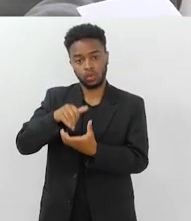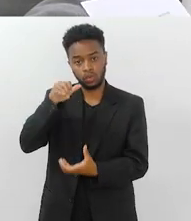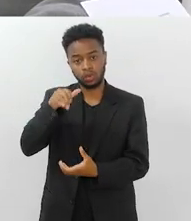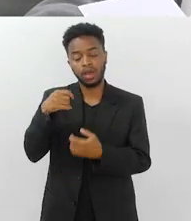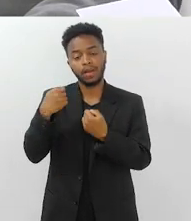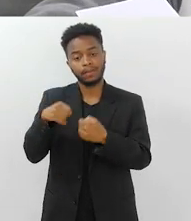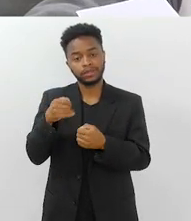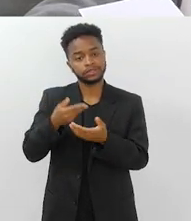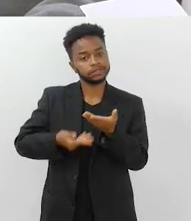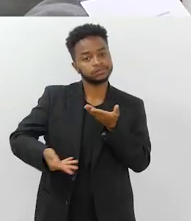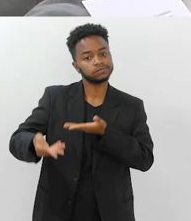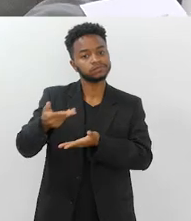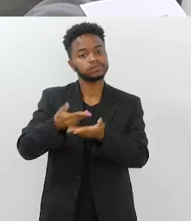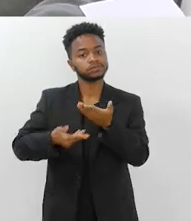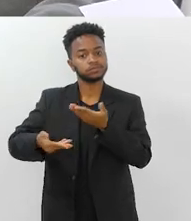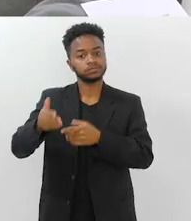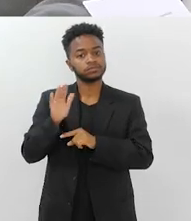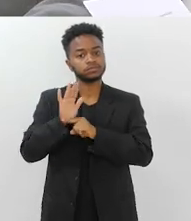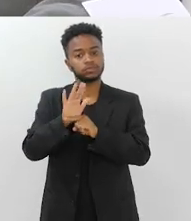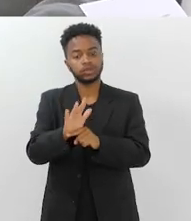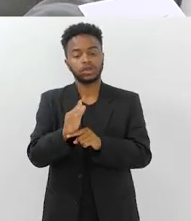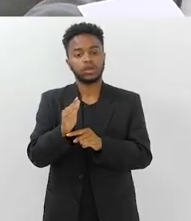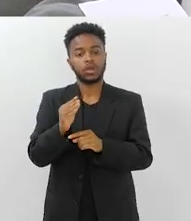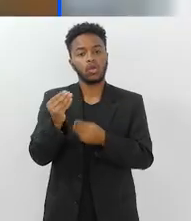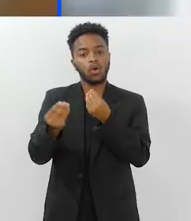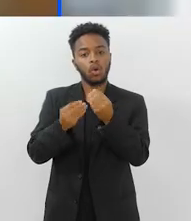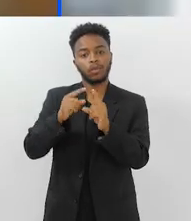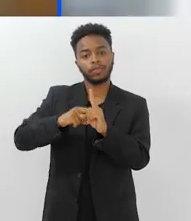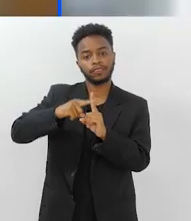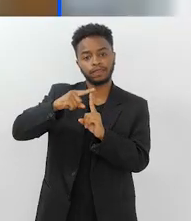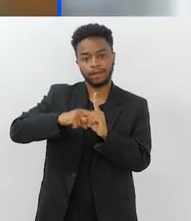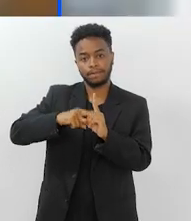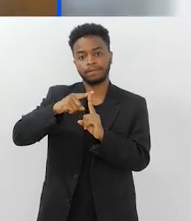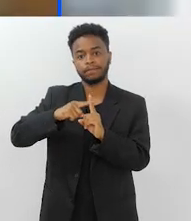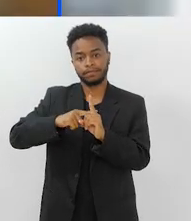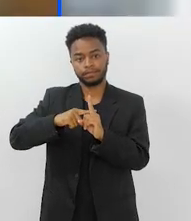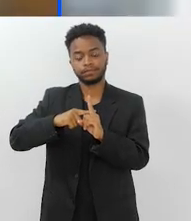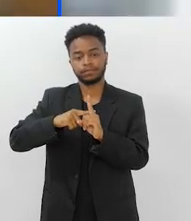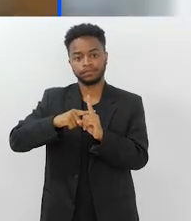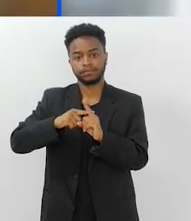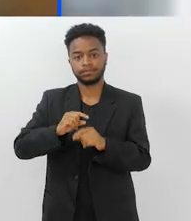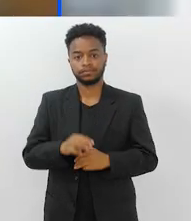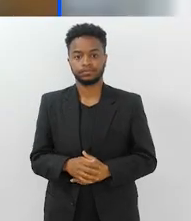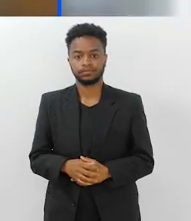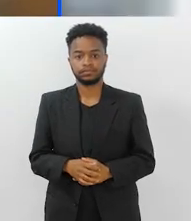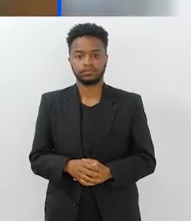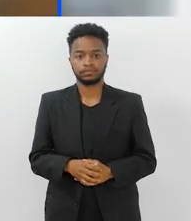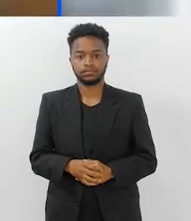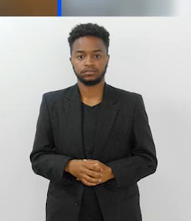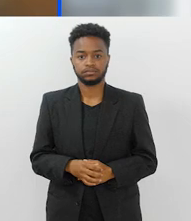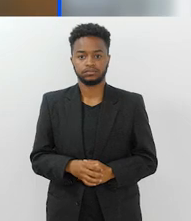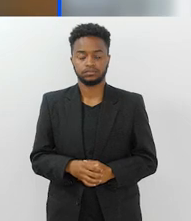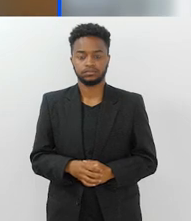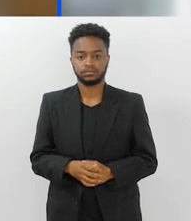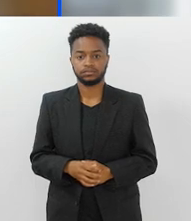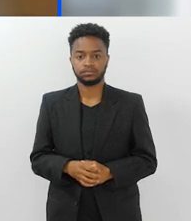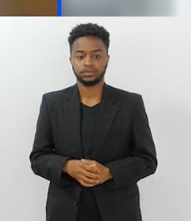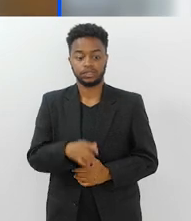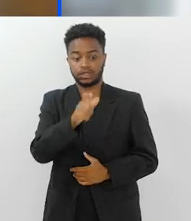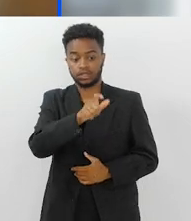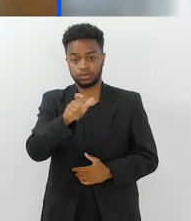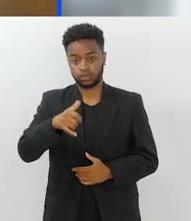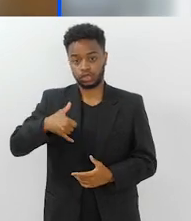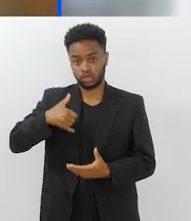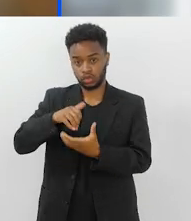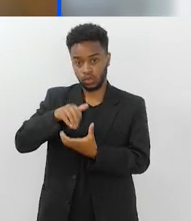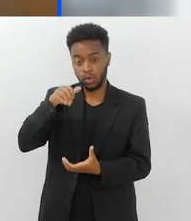colaborar aí nessa regulação térmica, vamos dizer assim, né, desse idoso